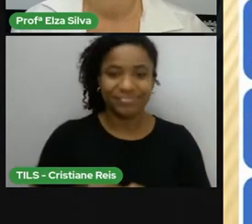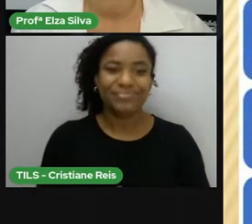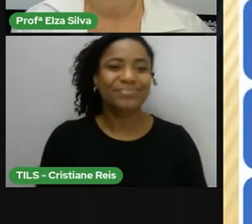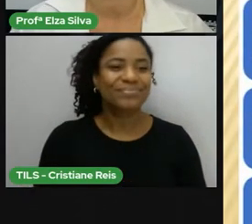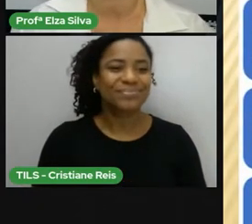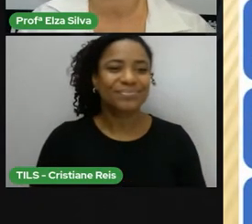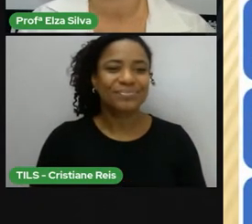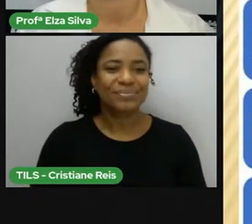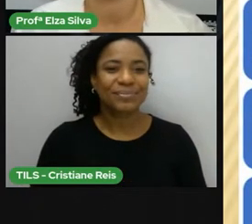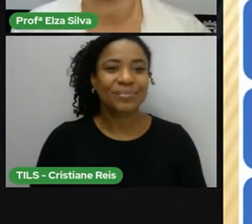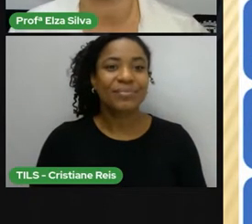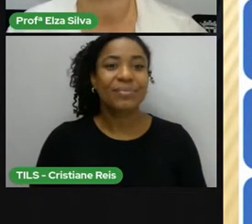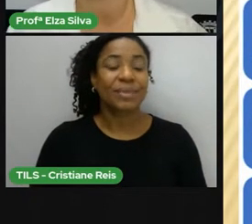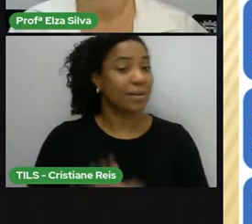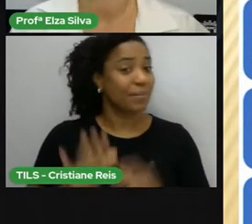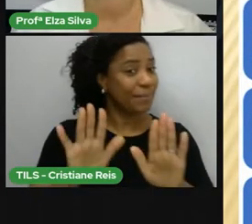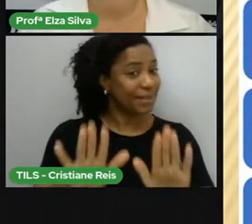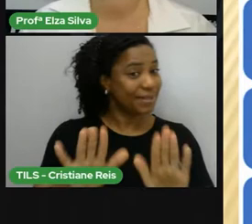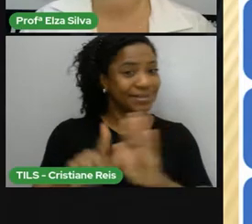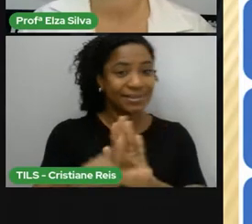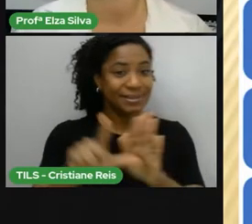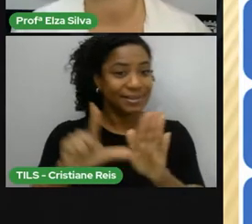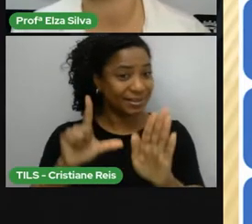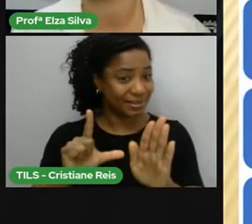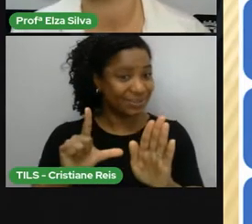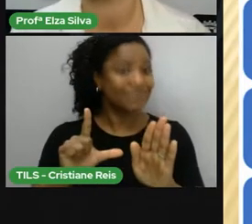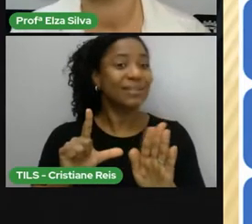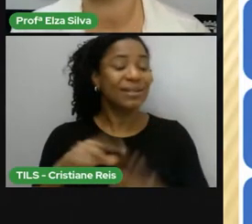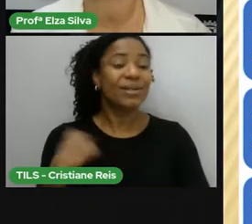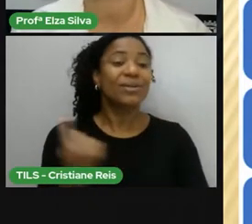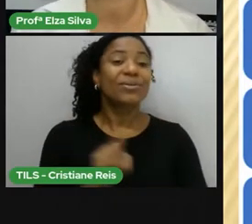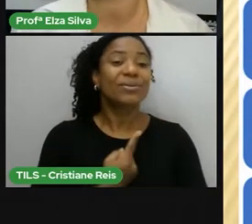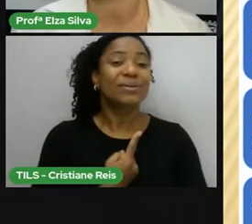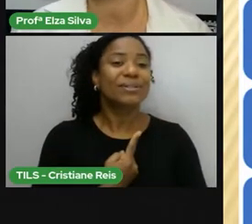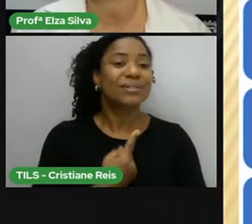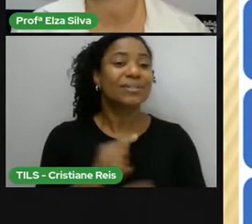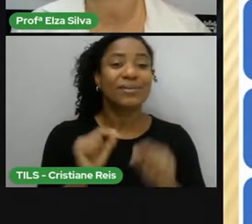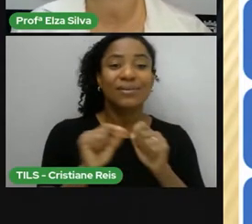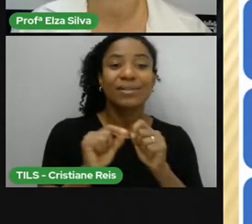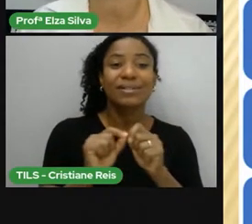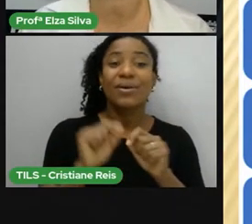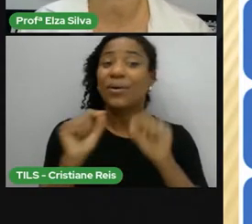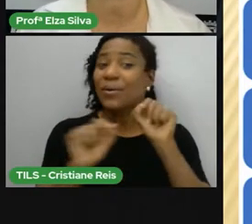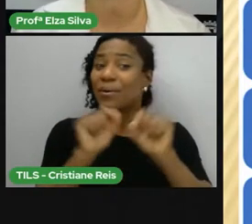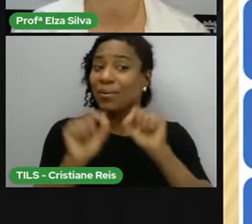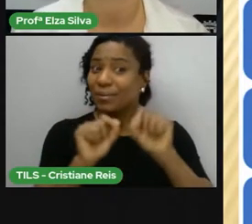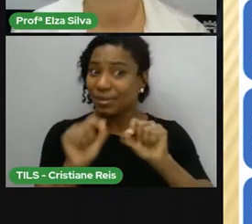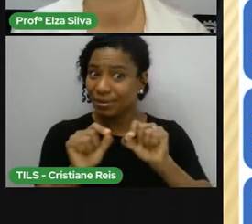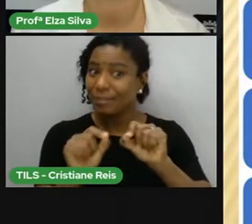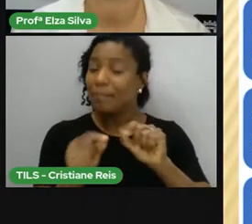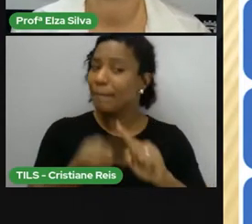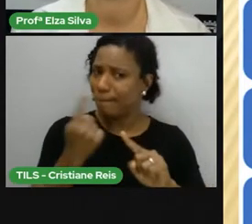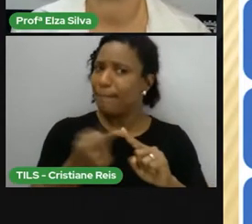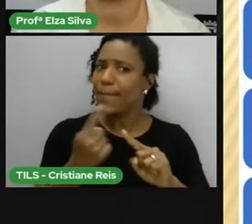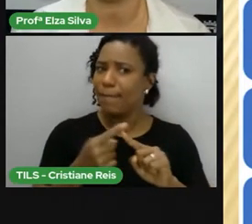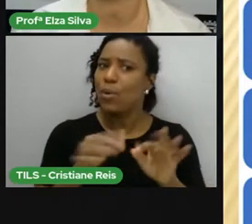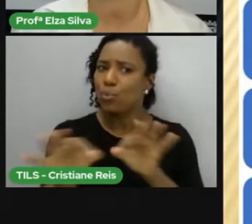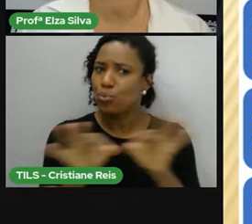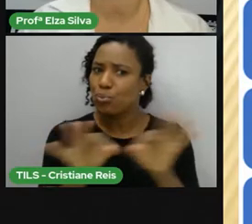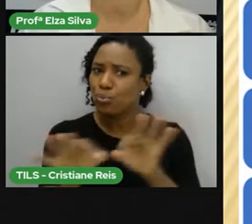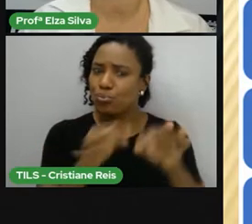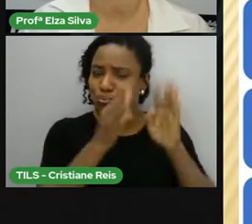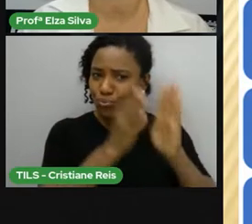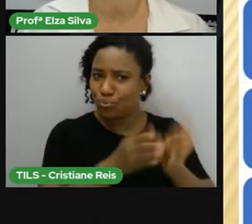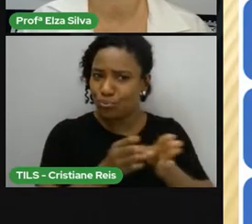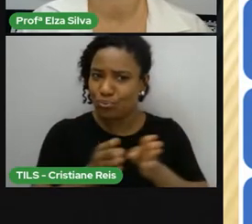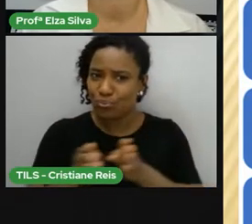É claro que antes de começarmos a nossa aula, é importante que a gente se organize. Segue aí